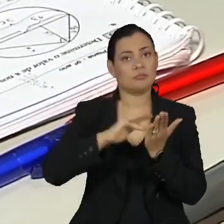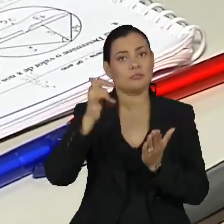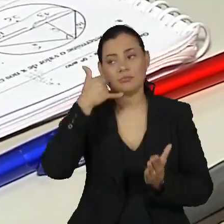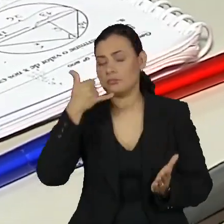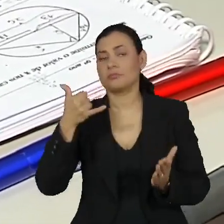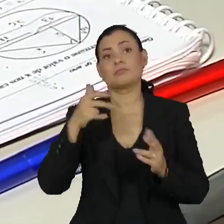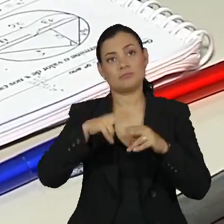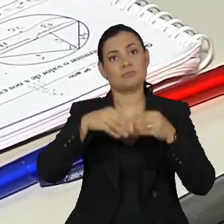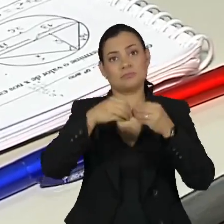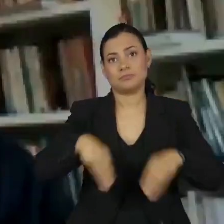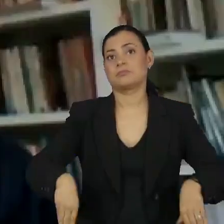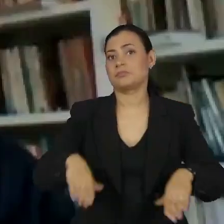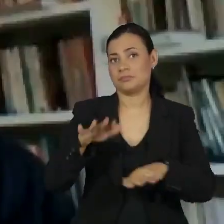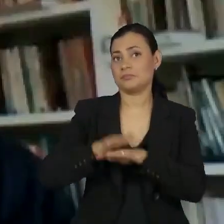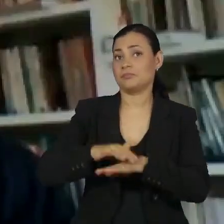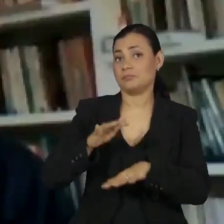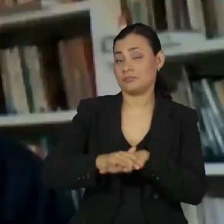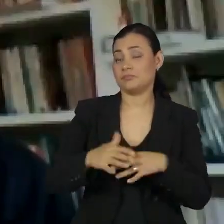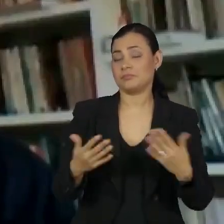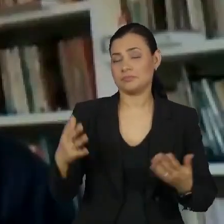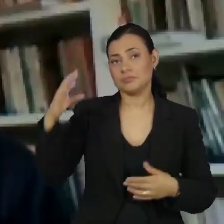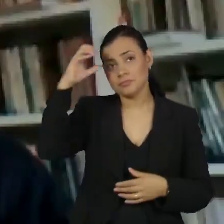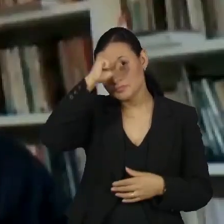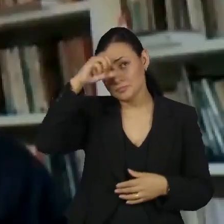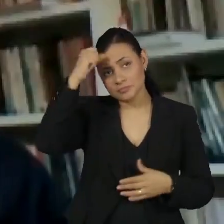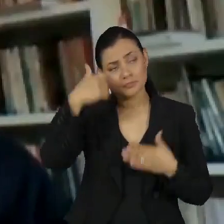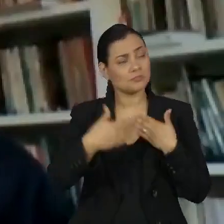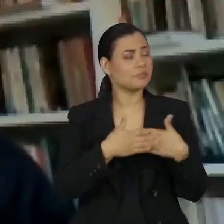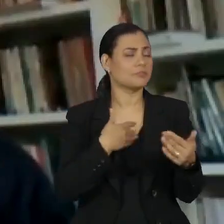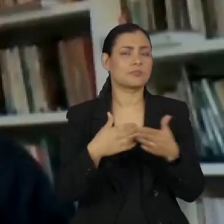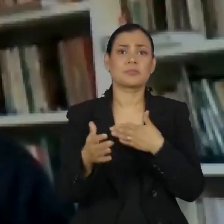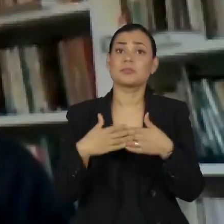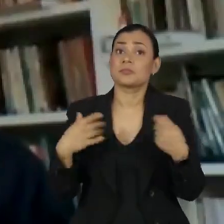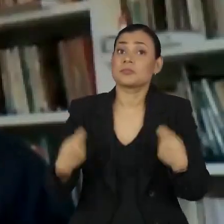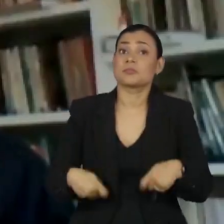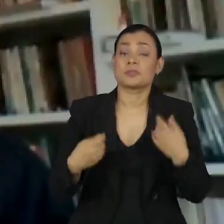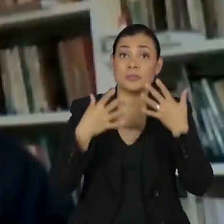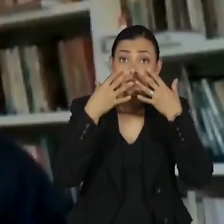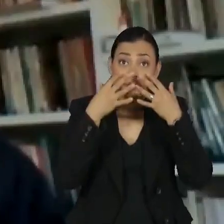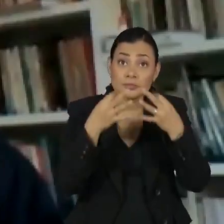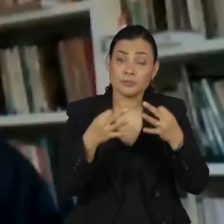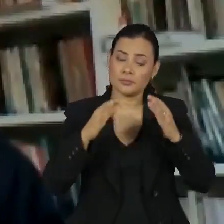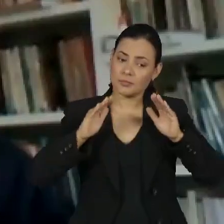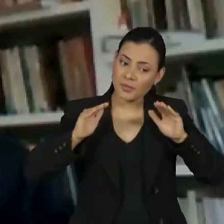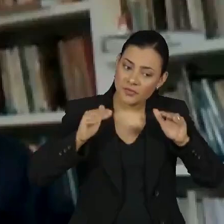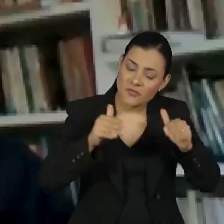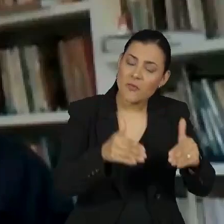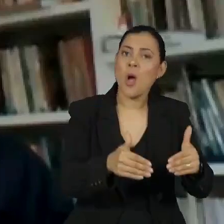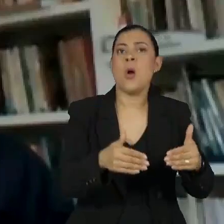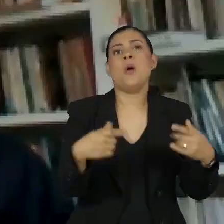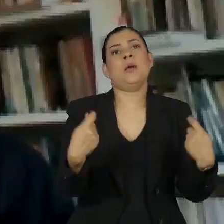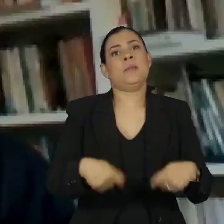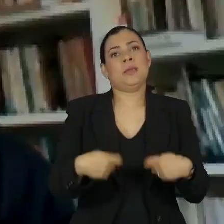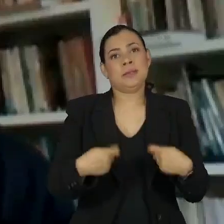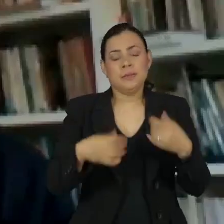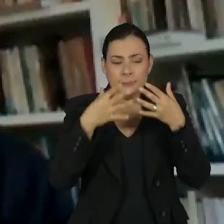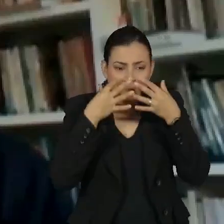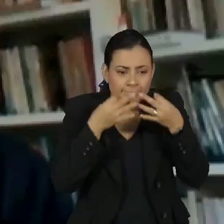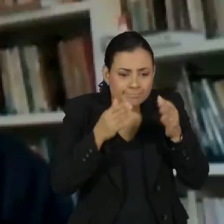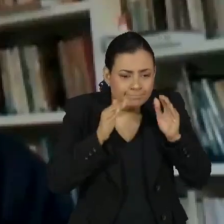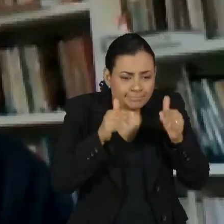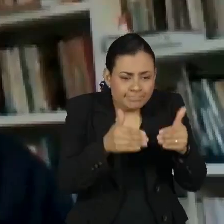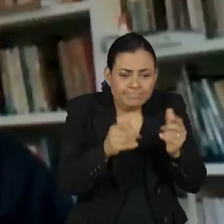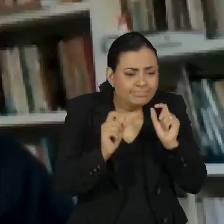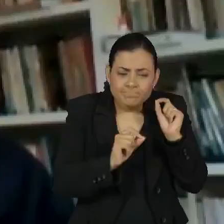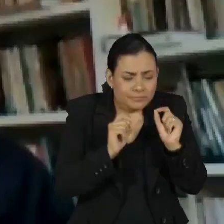aprendizado de matemática. Para qualquer aprendizado, há uma necessidade de concentração, de você estar atento ali ao que está